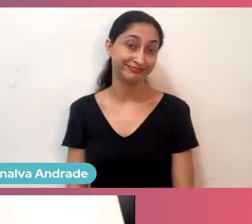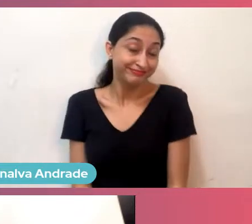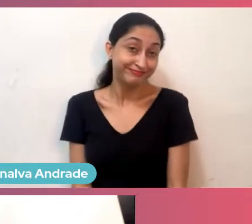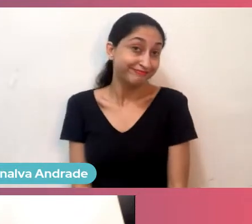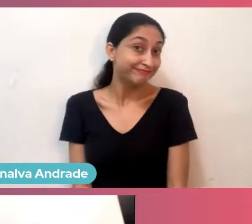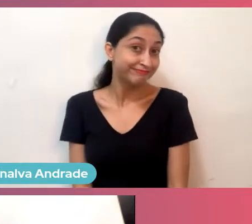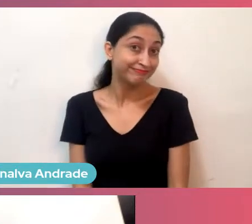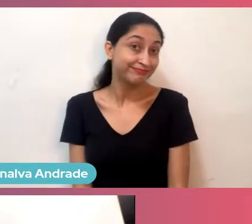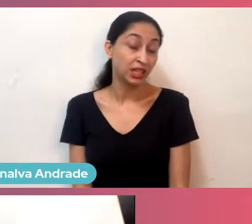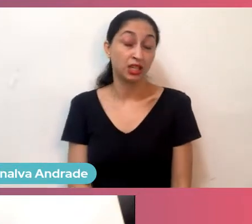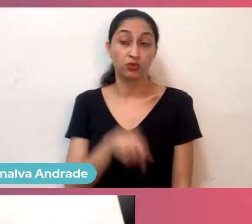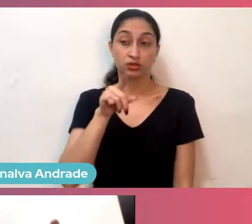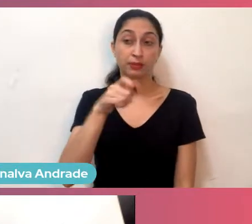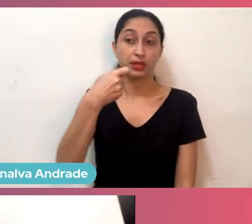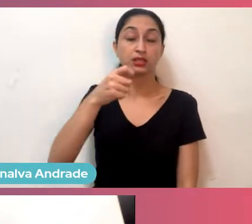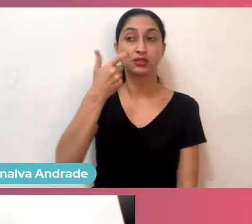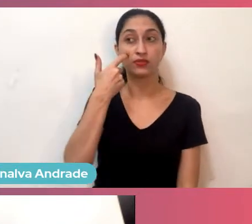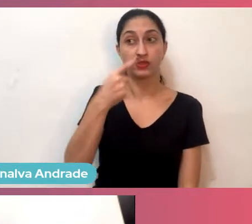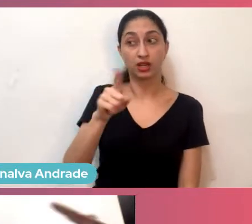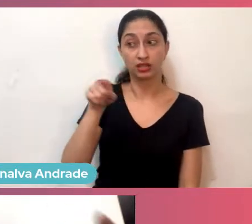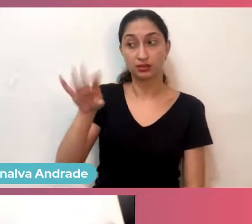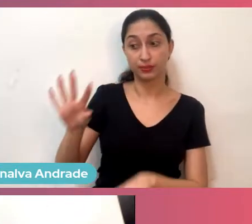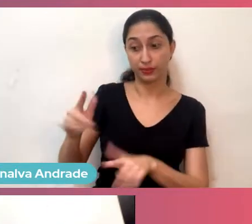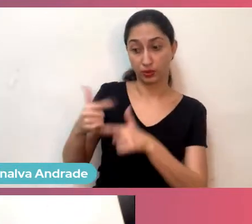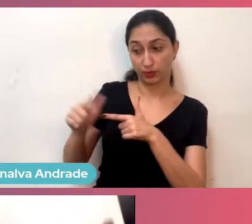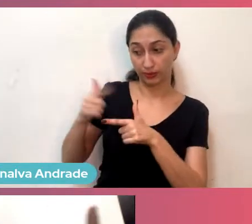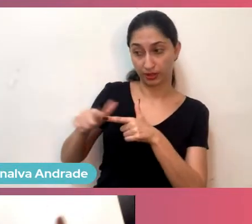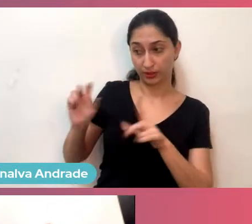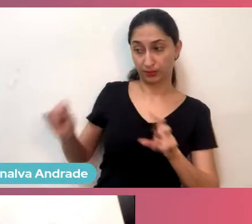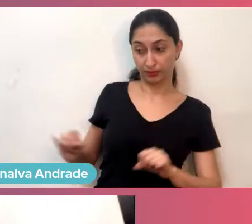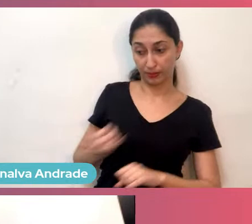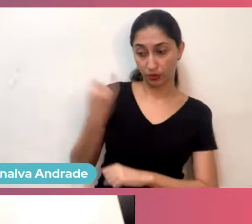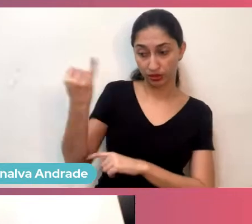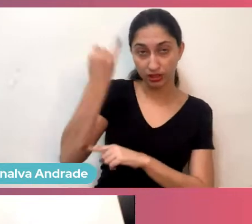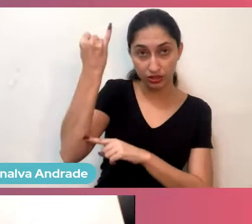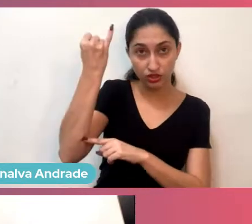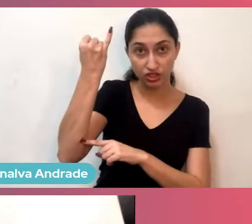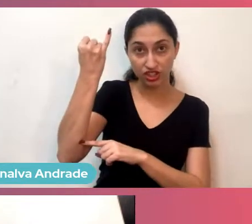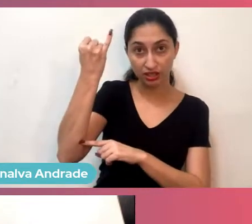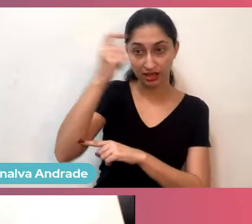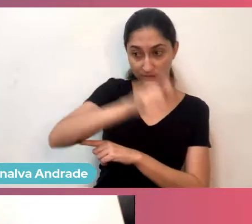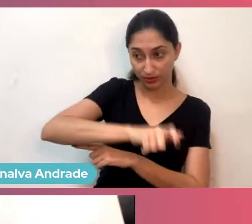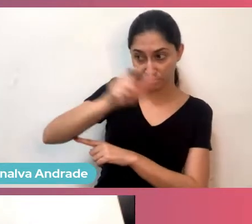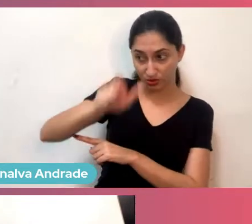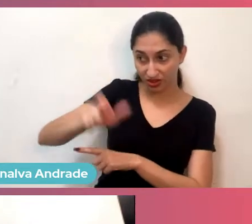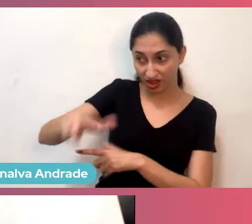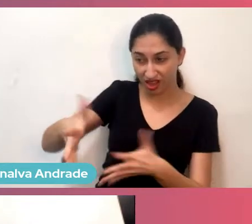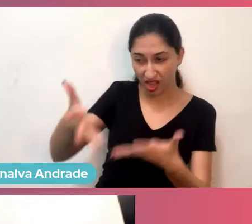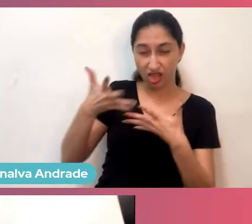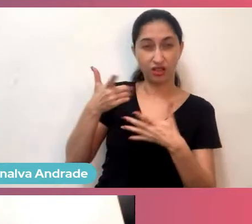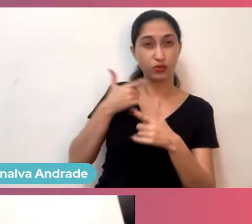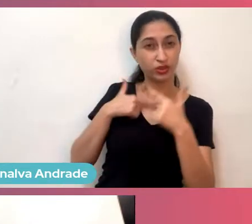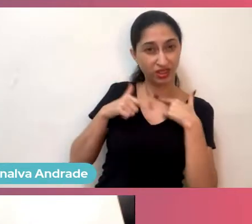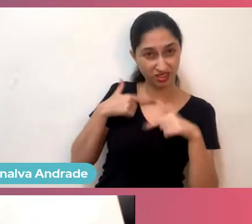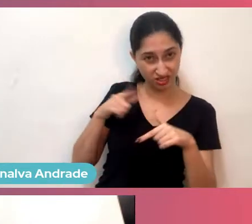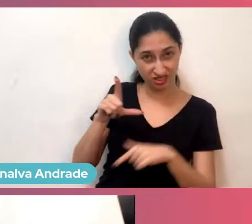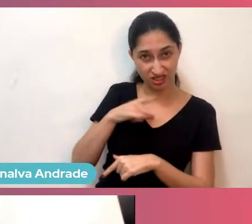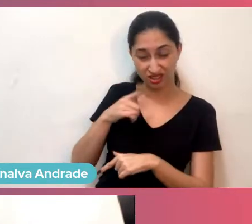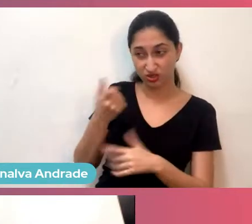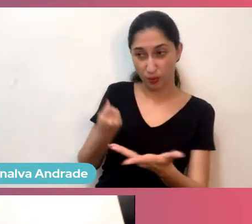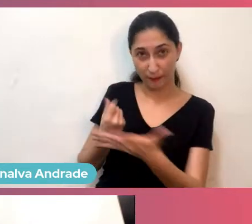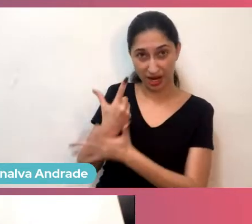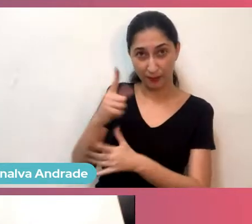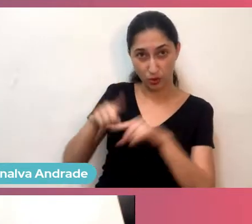assim, será que aquele problema é absolutamente relevante para que as pessoas tenham vontade de comprar meu produto para